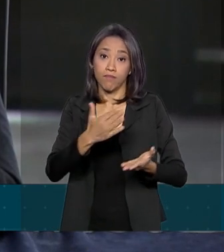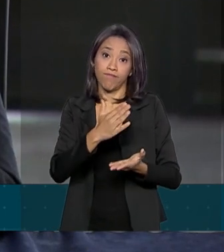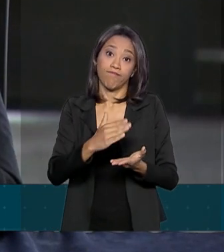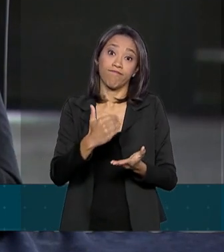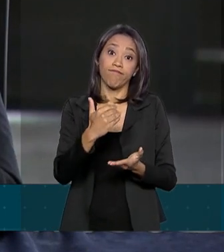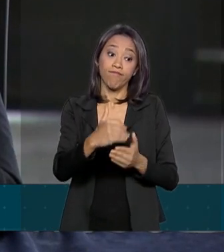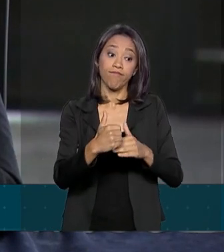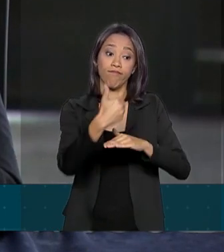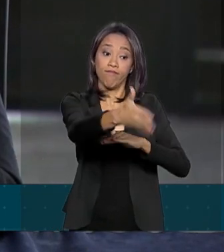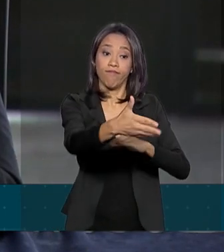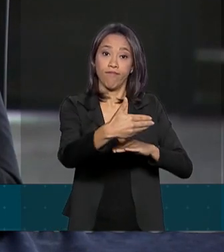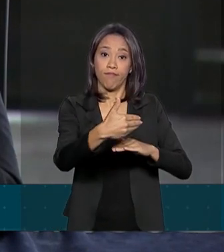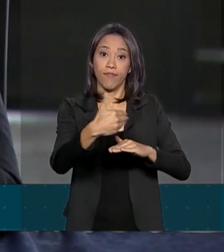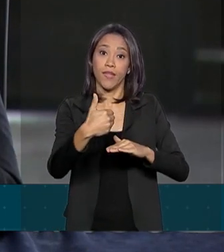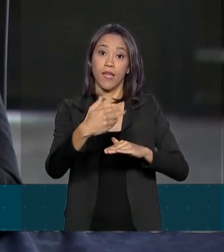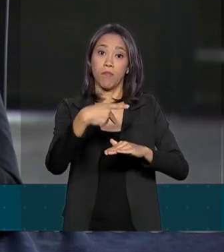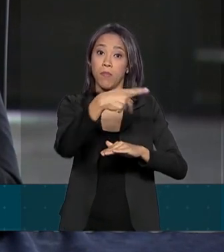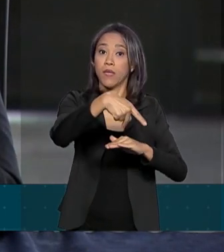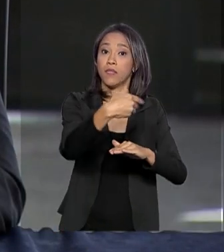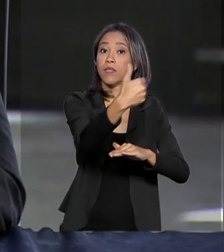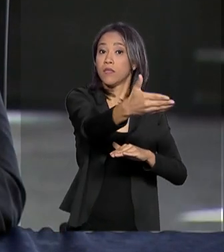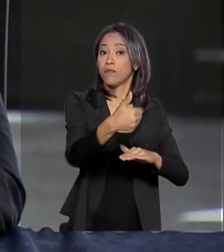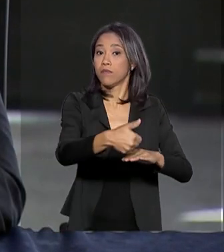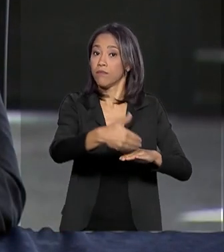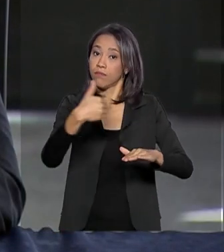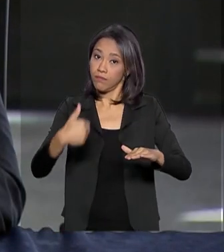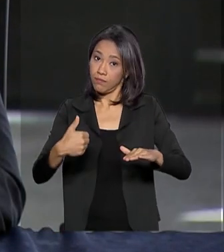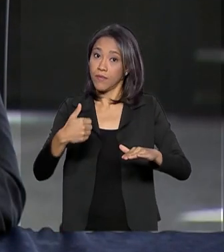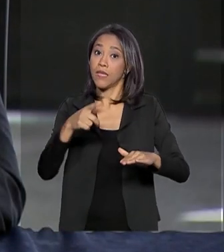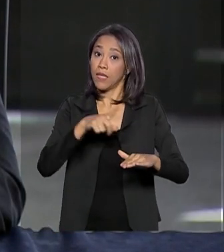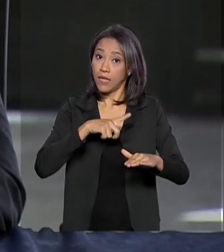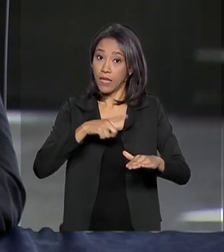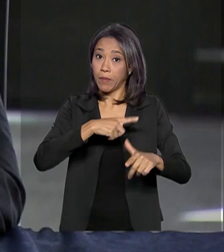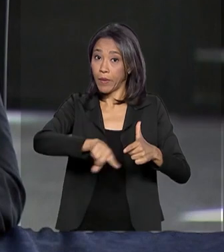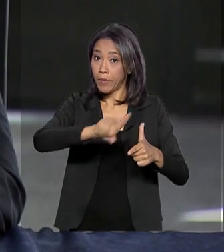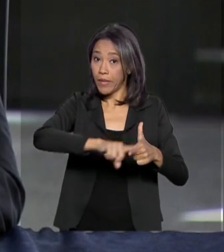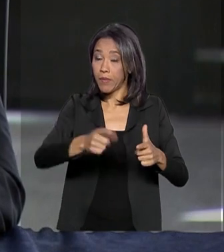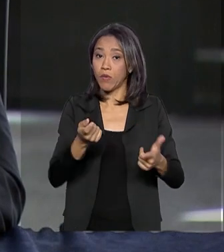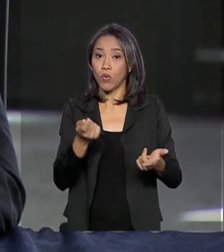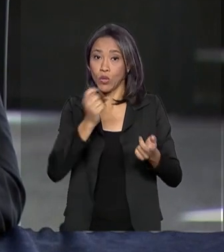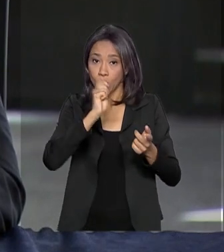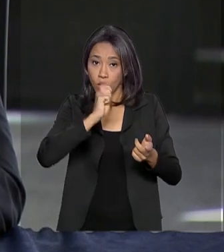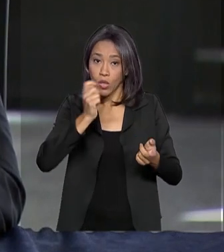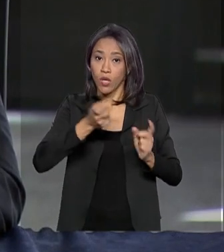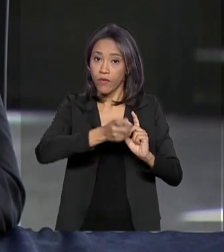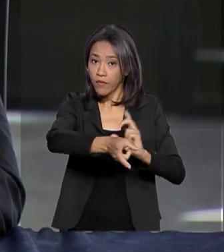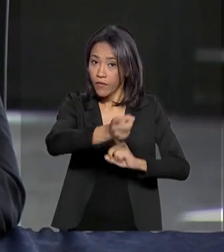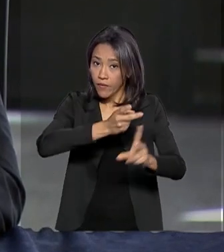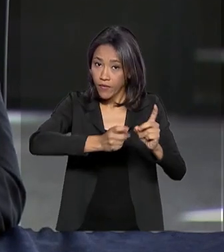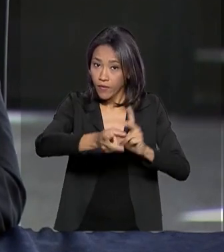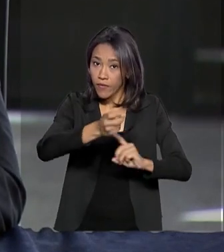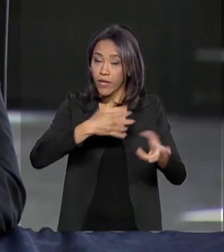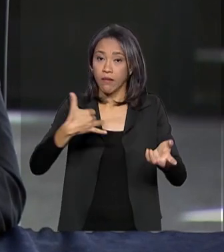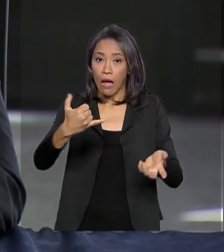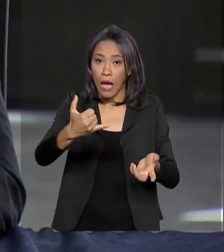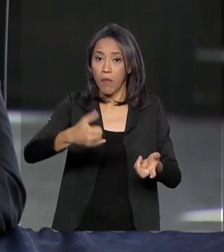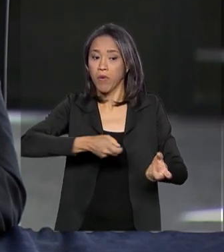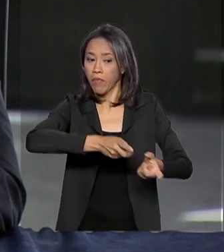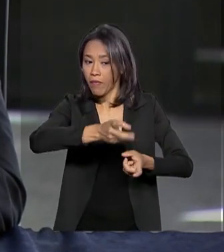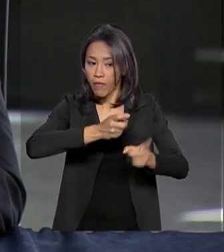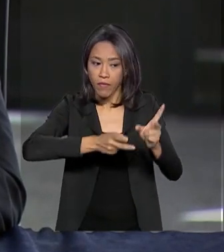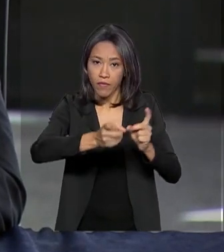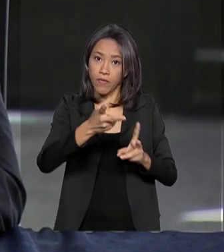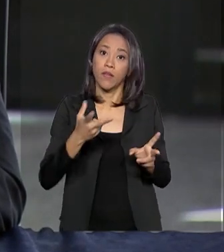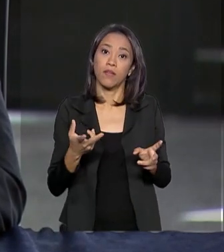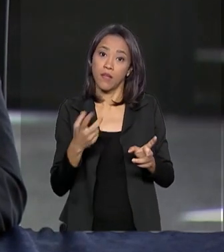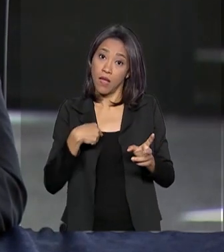vizinhos têm problemas sérios, principalmente ligados a narcotráfico, contrabando, tráfico de armas. Então, isso é a questão